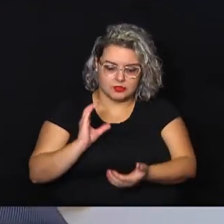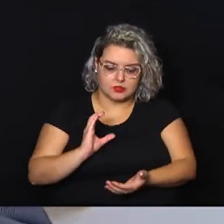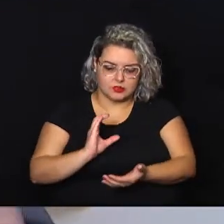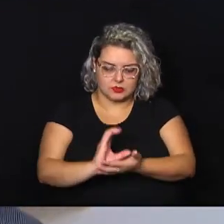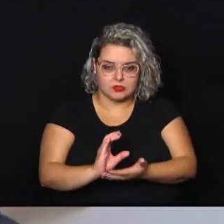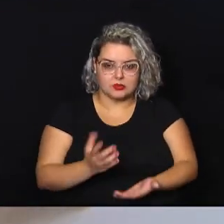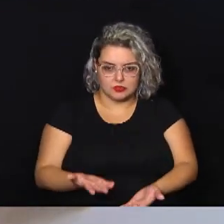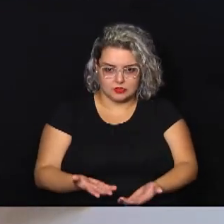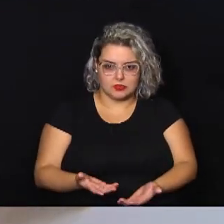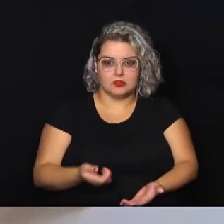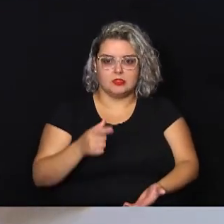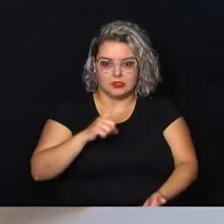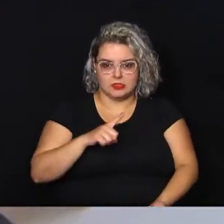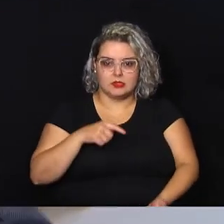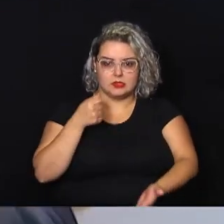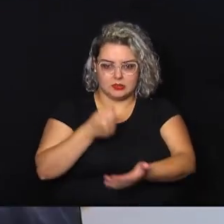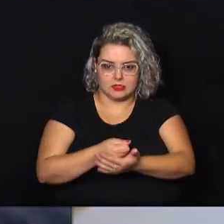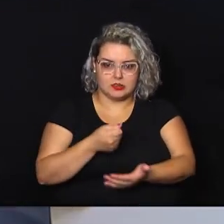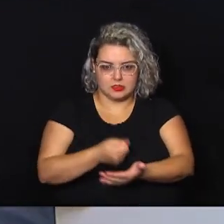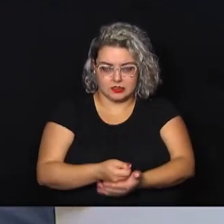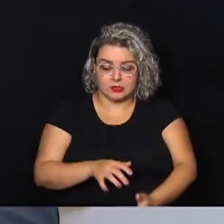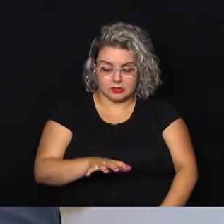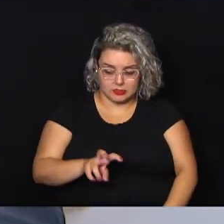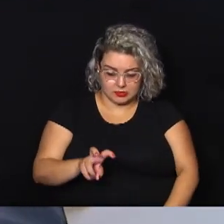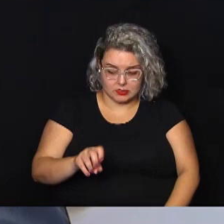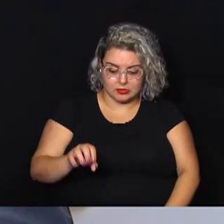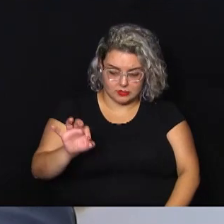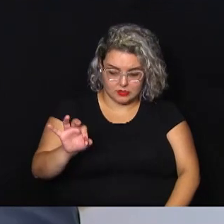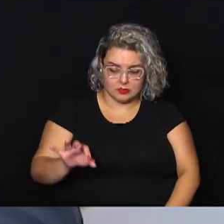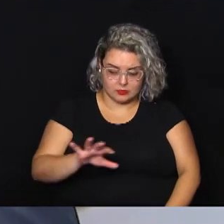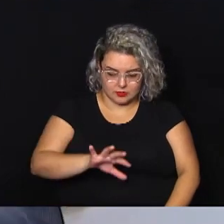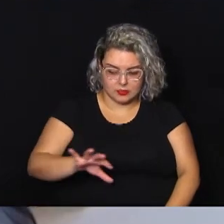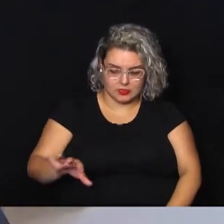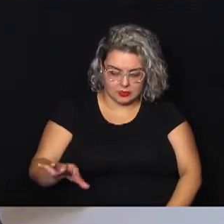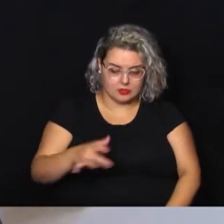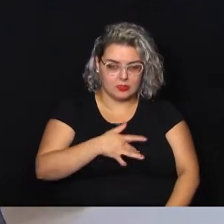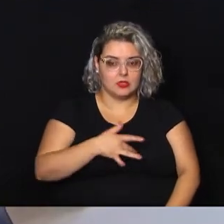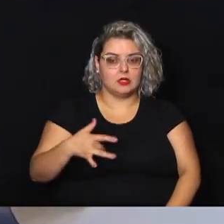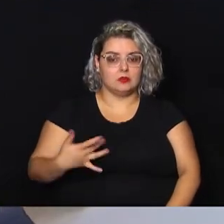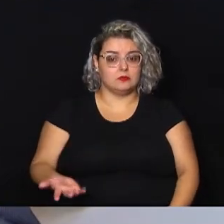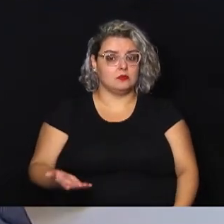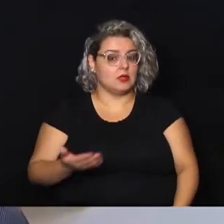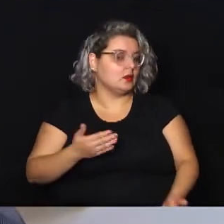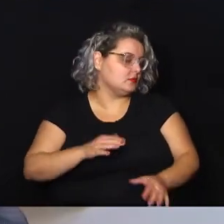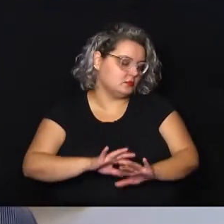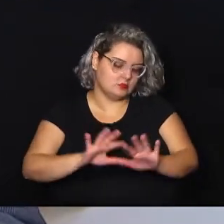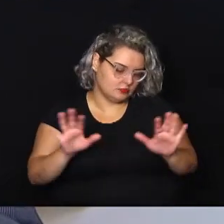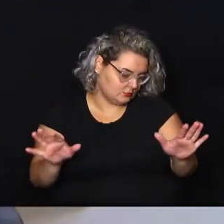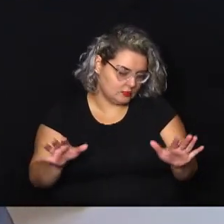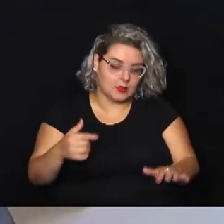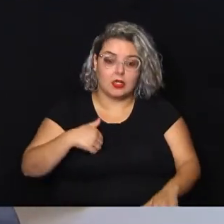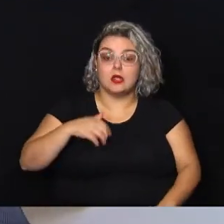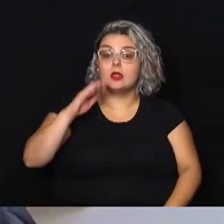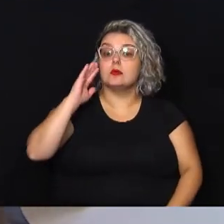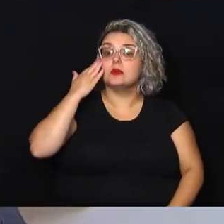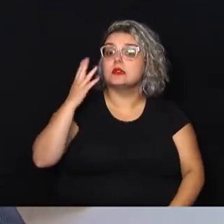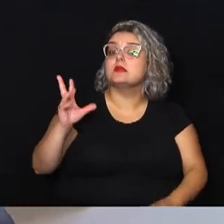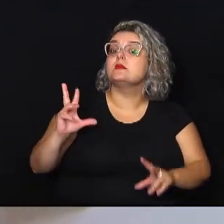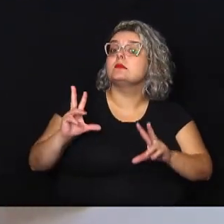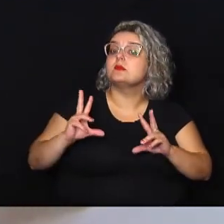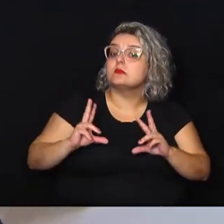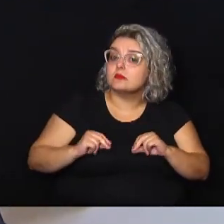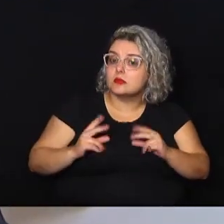essa obrigatoriedade, mas, independentemente disso, eu entendo que a saúde merece